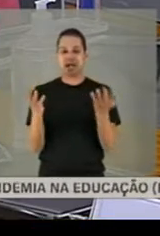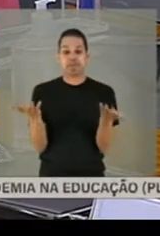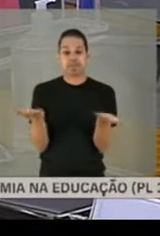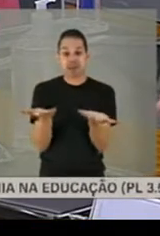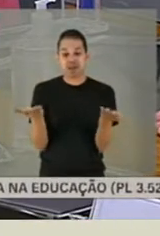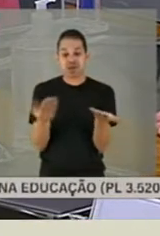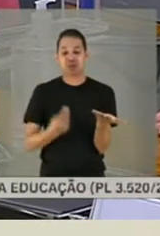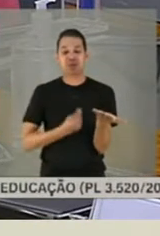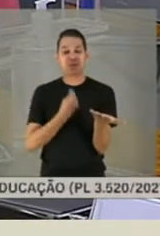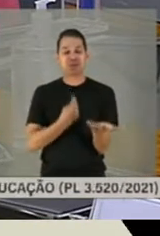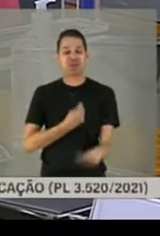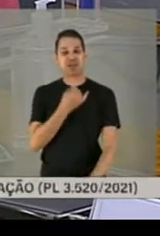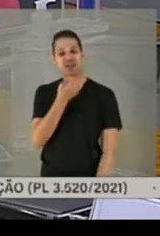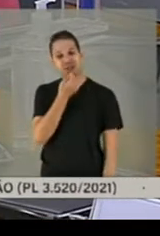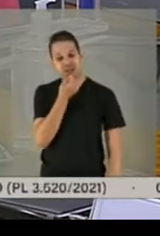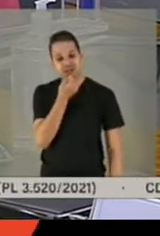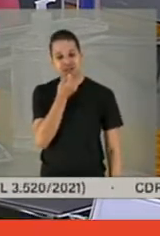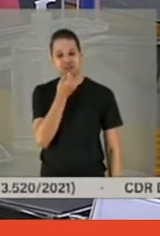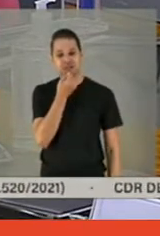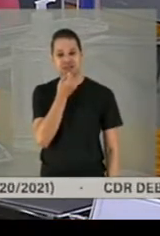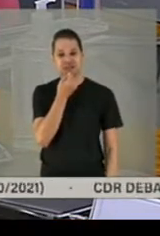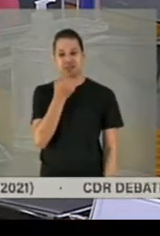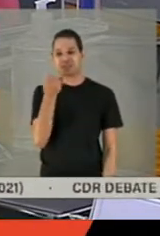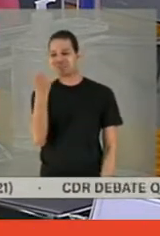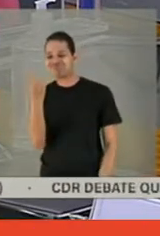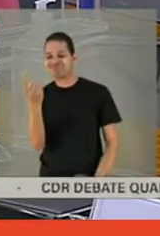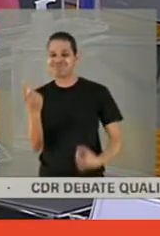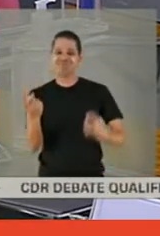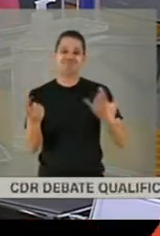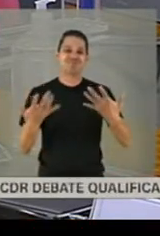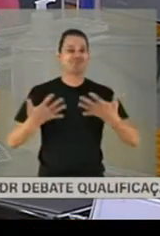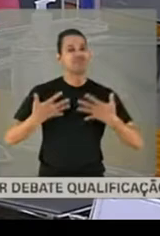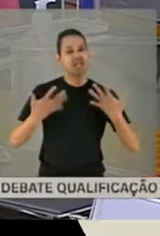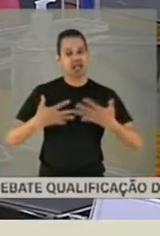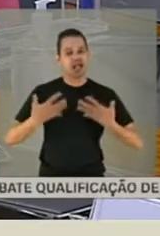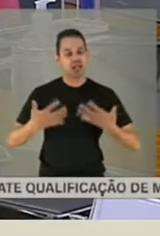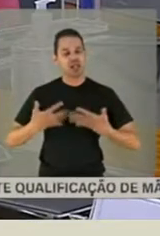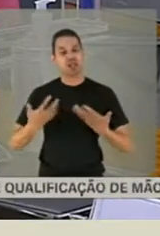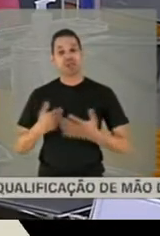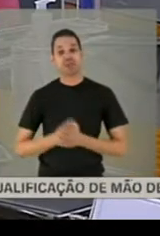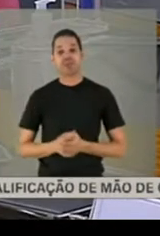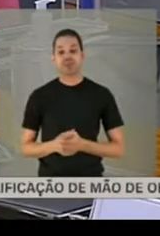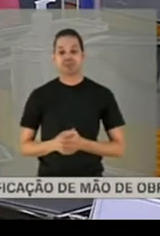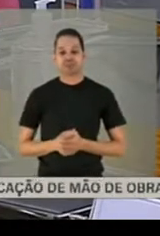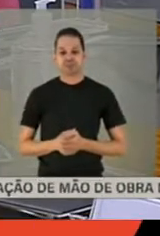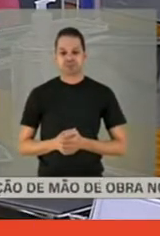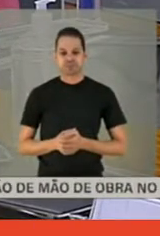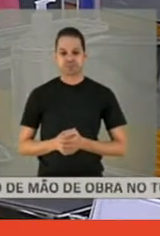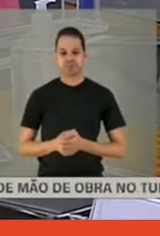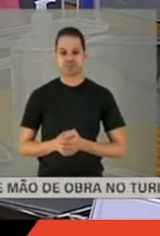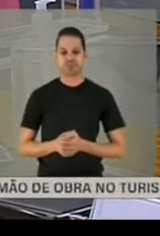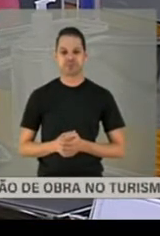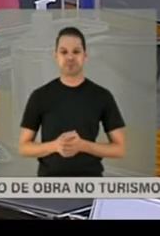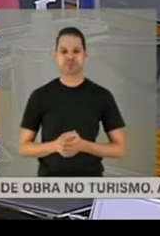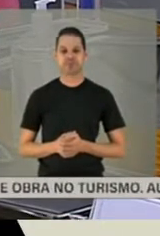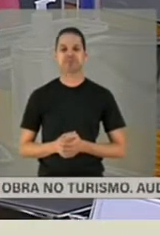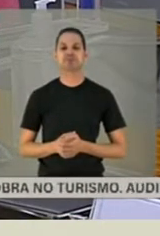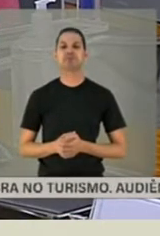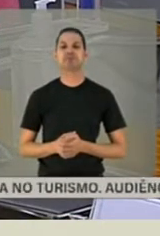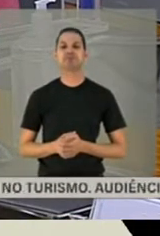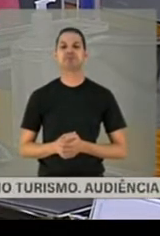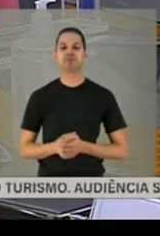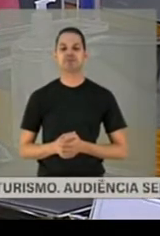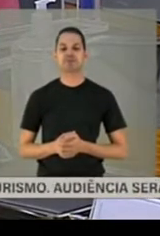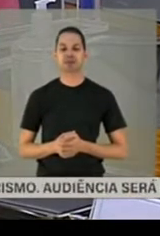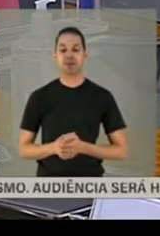vive uma vida triste, né? Com uma ou outra coisa que deixa a gente alegre. Então, eu penso dessa forma. A minha mãe,